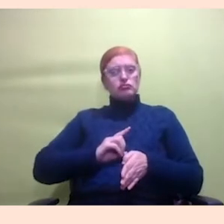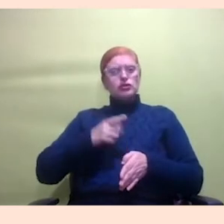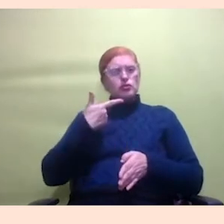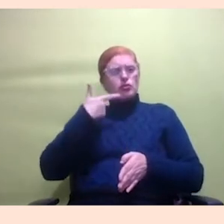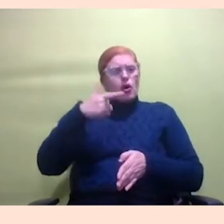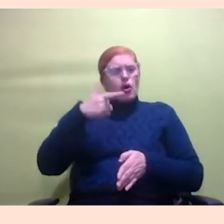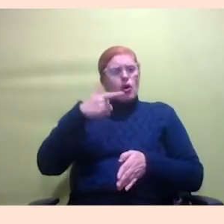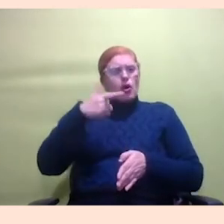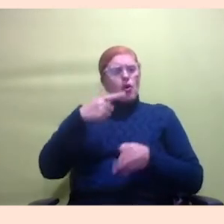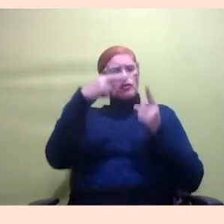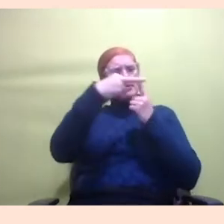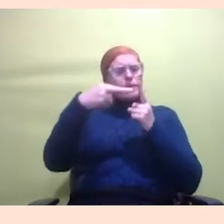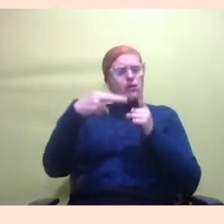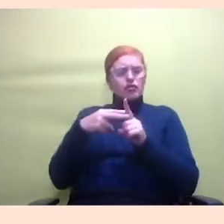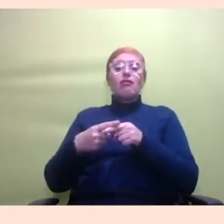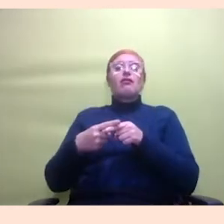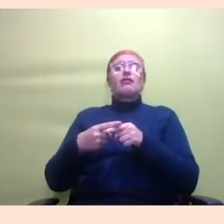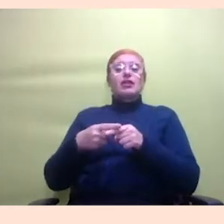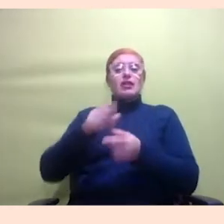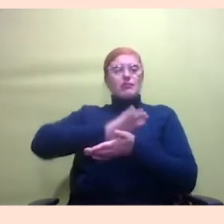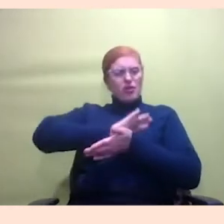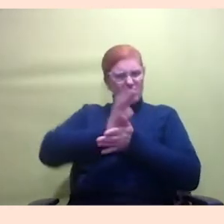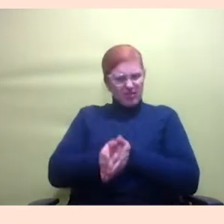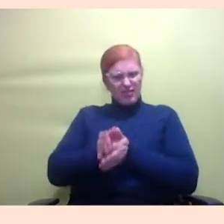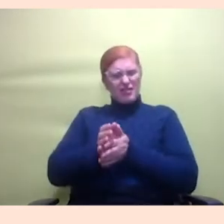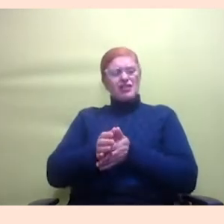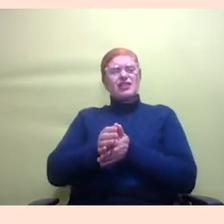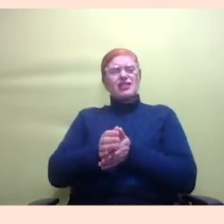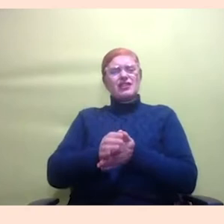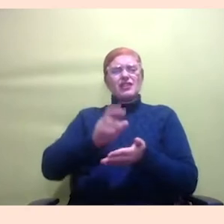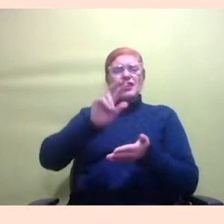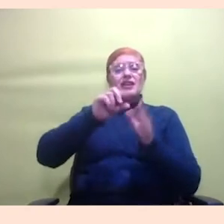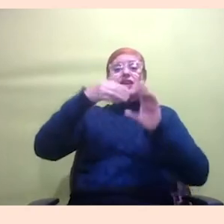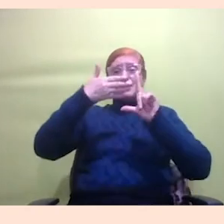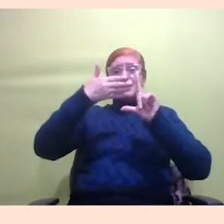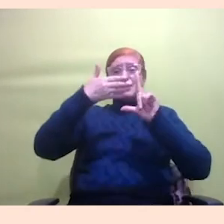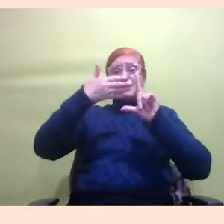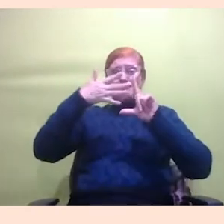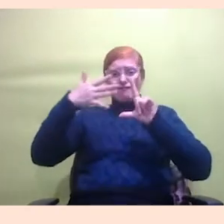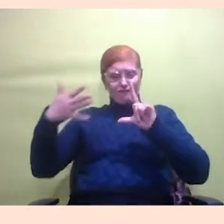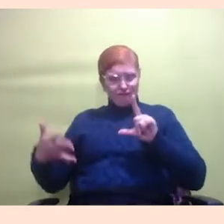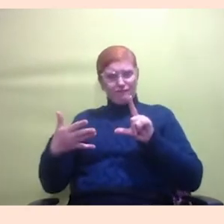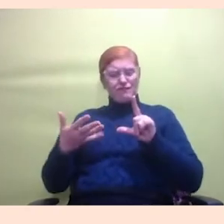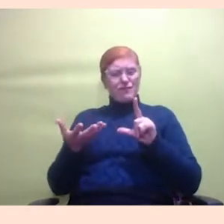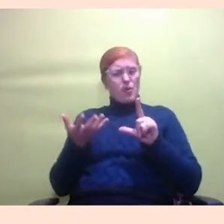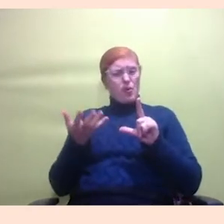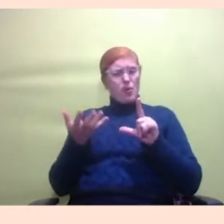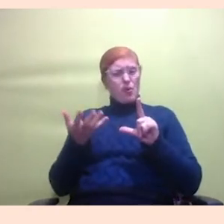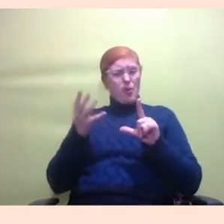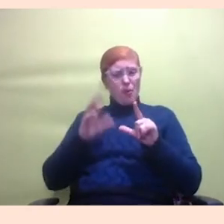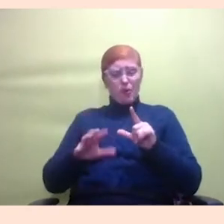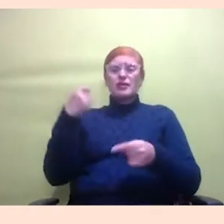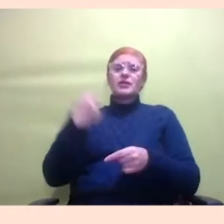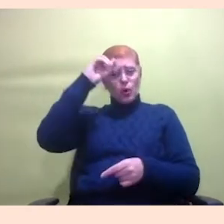racismo, o machismo a intolerância religiosa a LGBTfobia se reinventam todos os dias a gente precisa se reinventar para garantir que as pessoas tenham acesso a